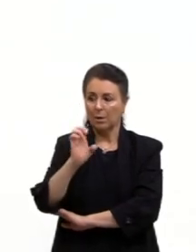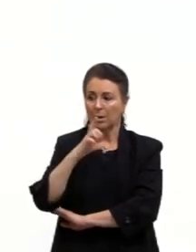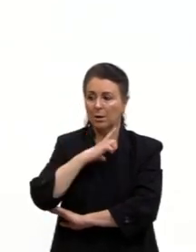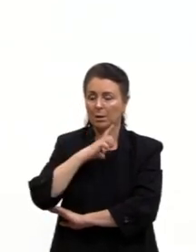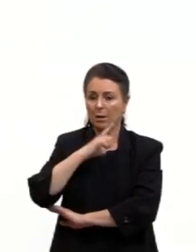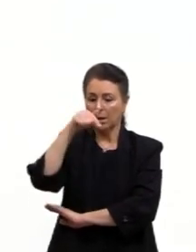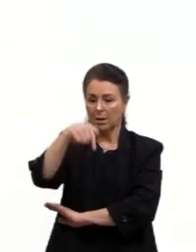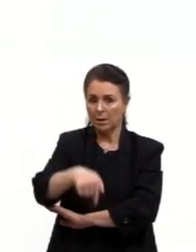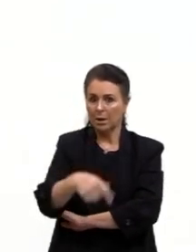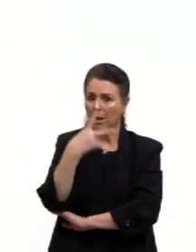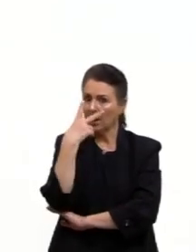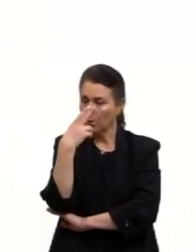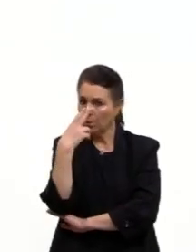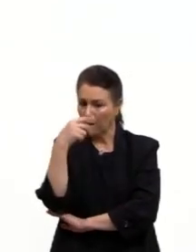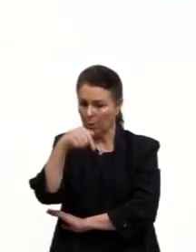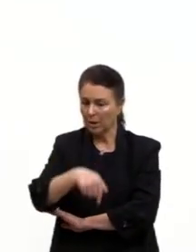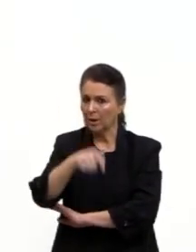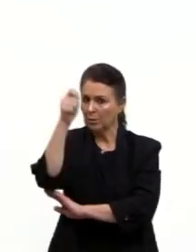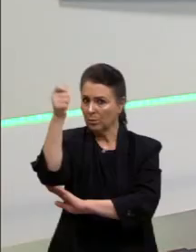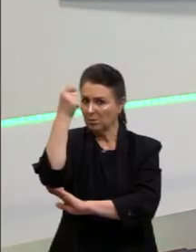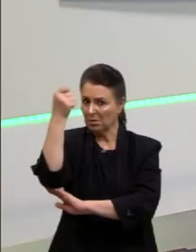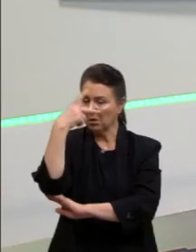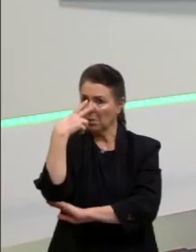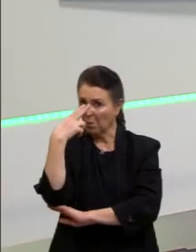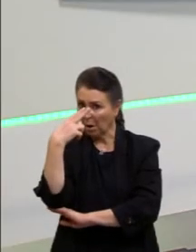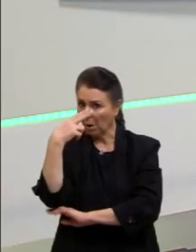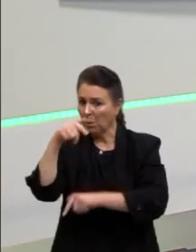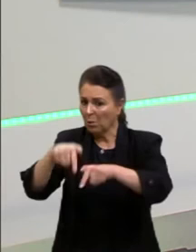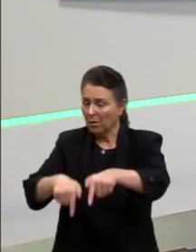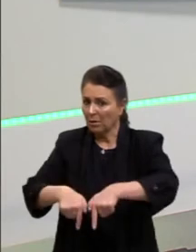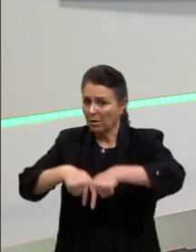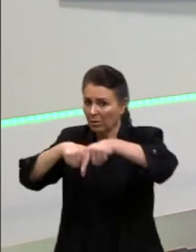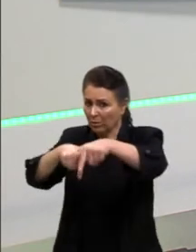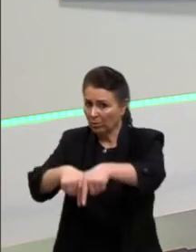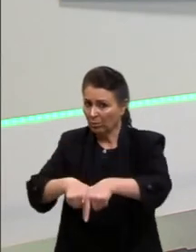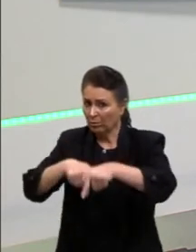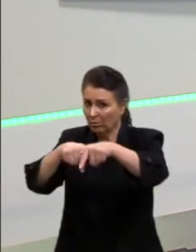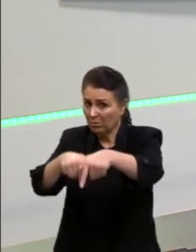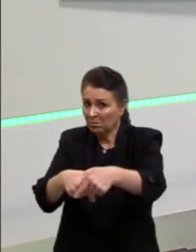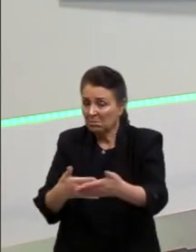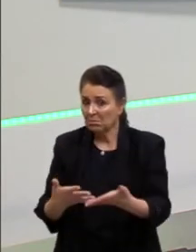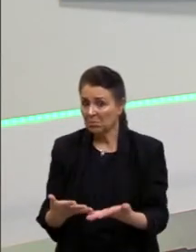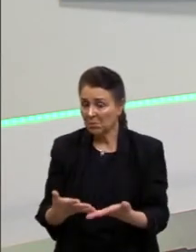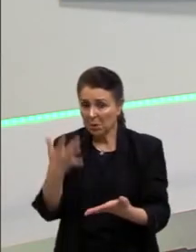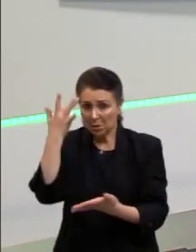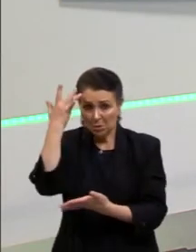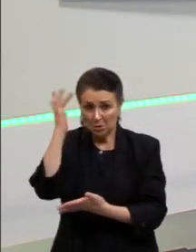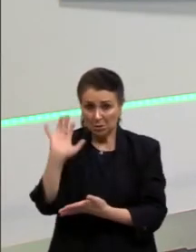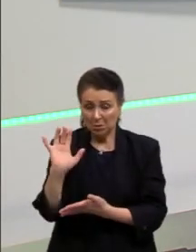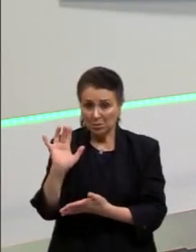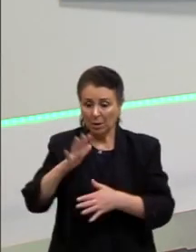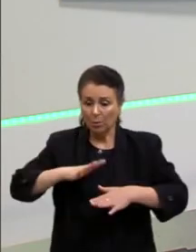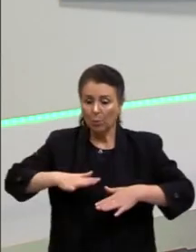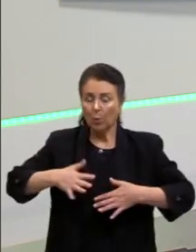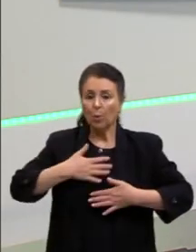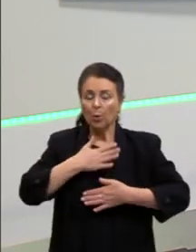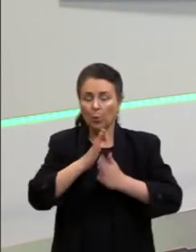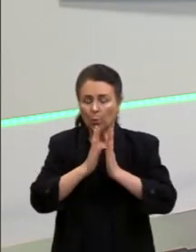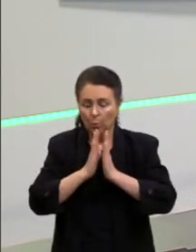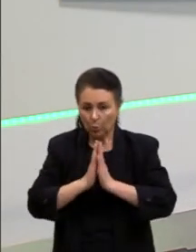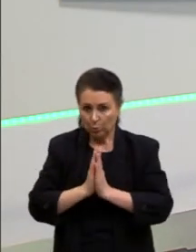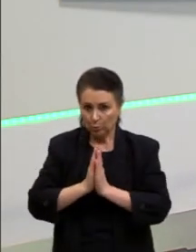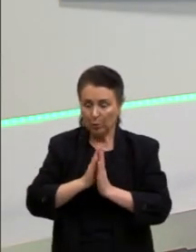é igual, a mesma religião que o Candomblé ou não. E tem pessoas que dizem que o culto do Batuque se diferencia